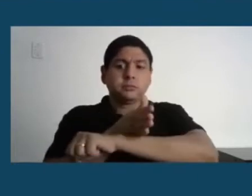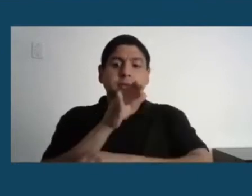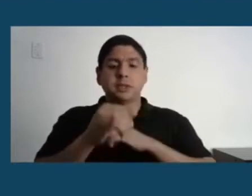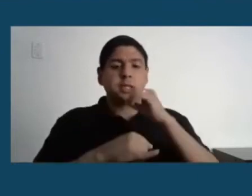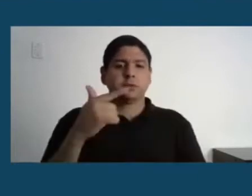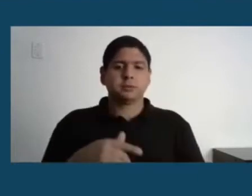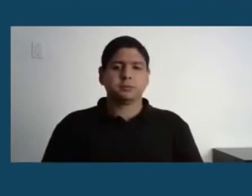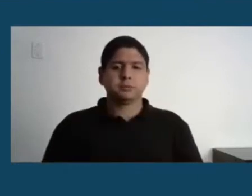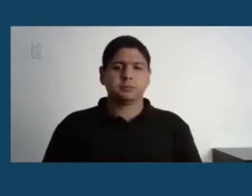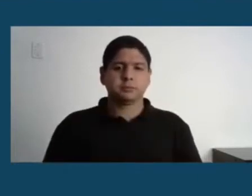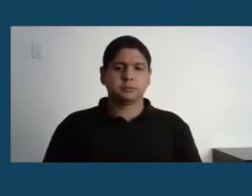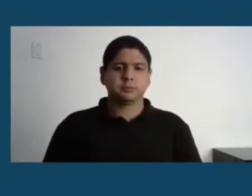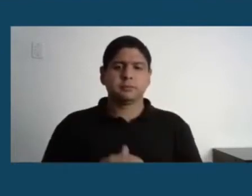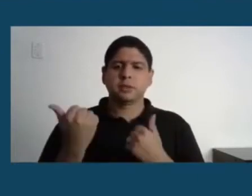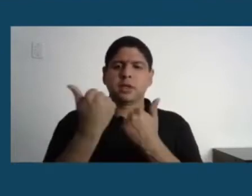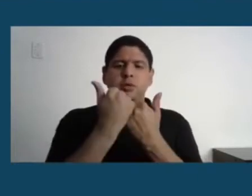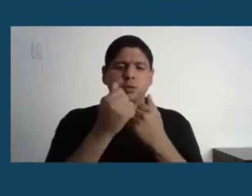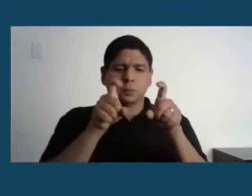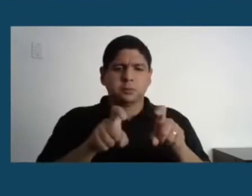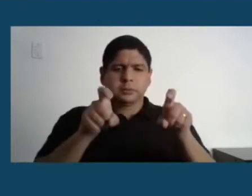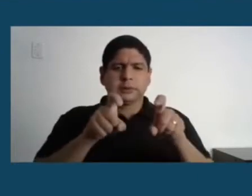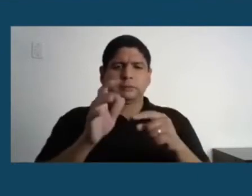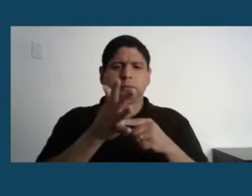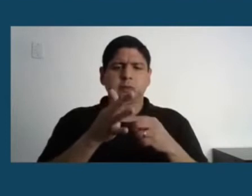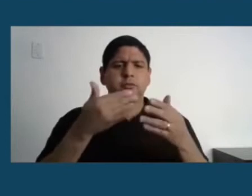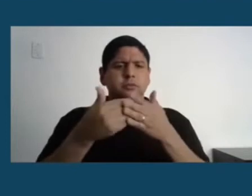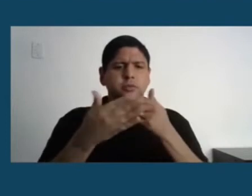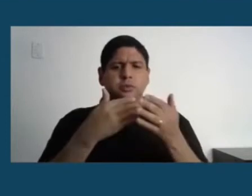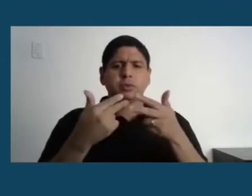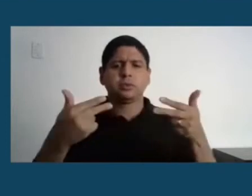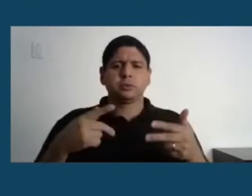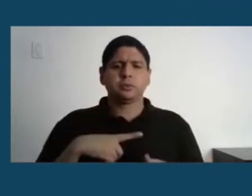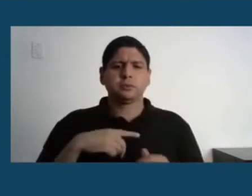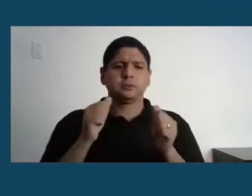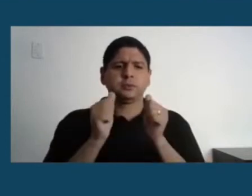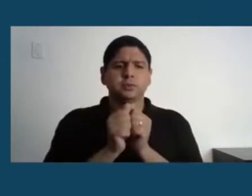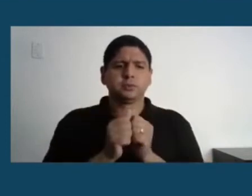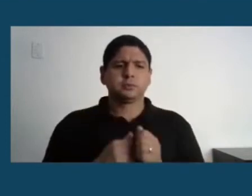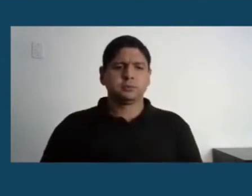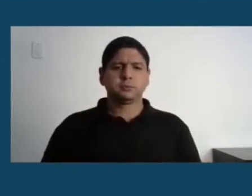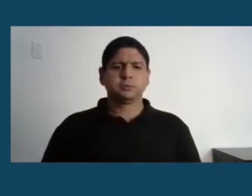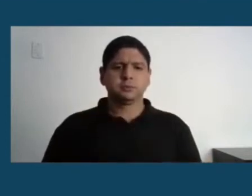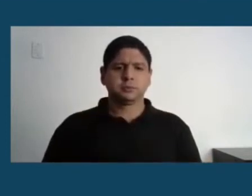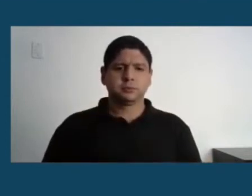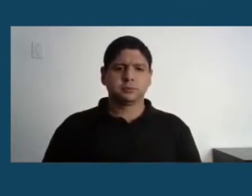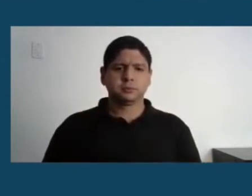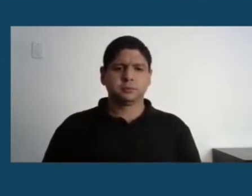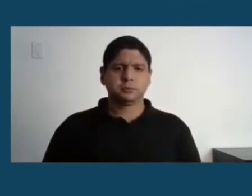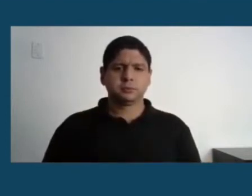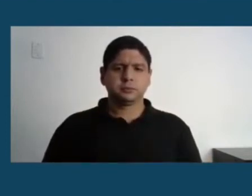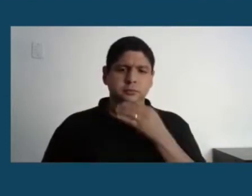equipamento ou modem para que ele possa ter o acesso à internet, porque não adianta nós incluirmos as camadas mais